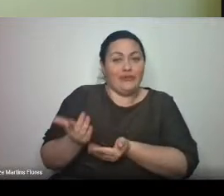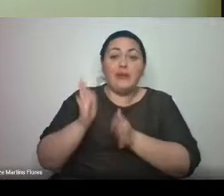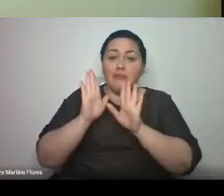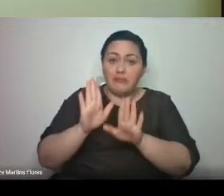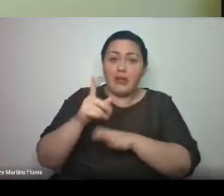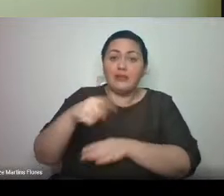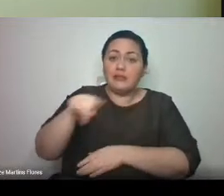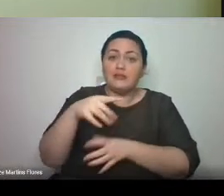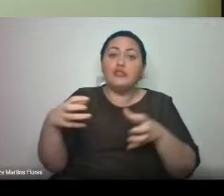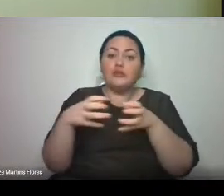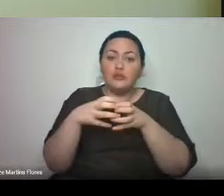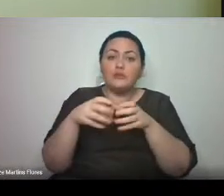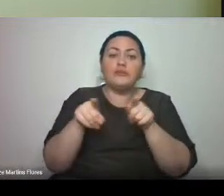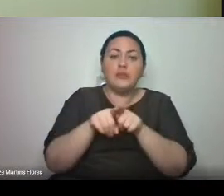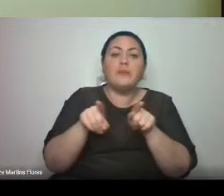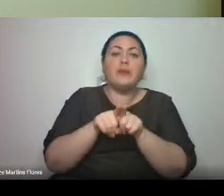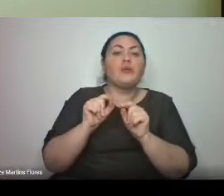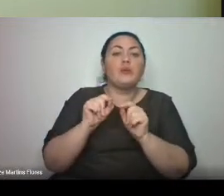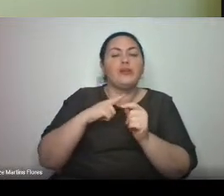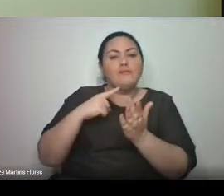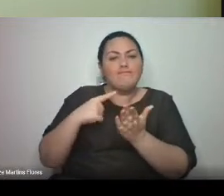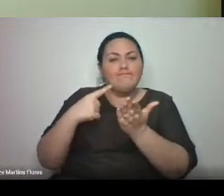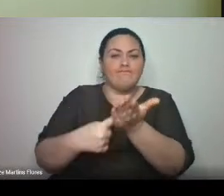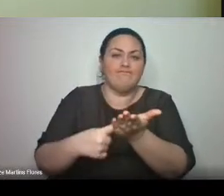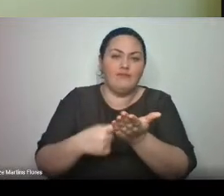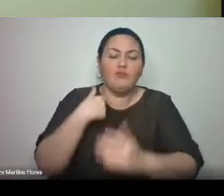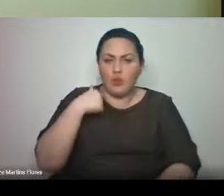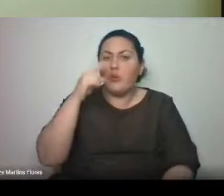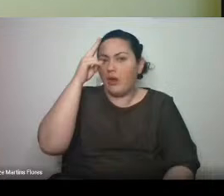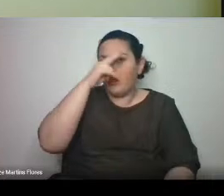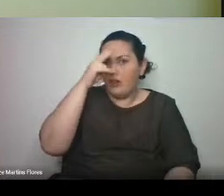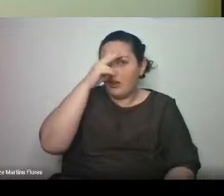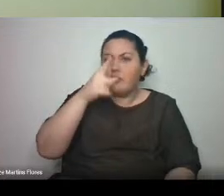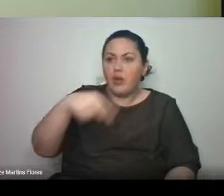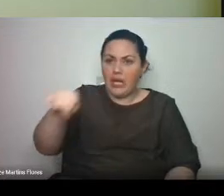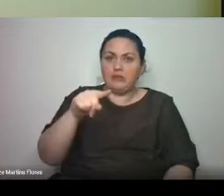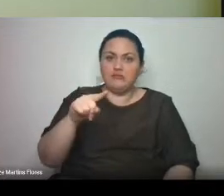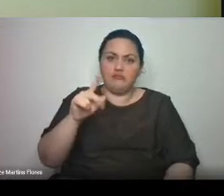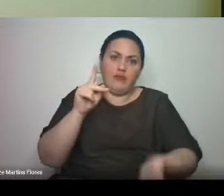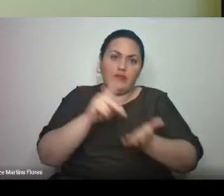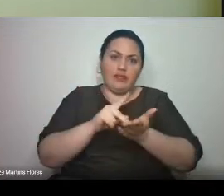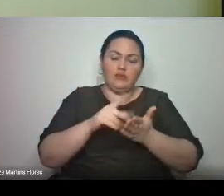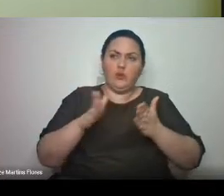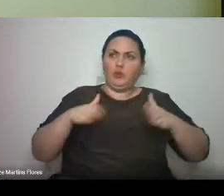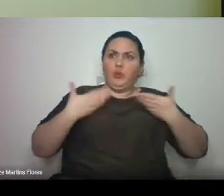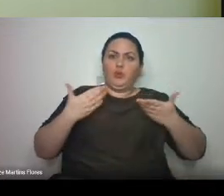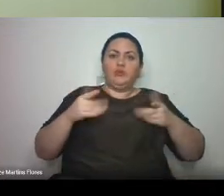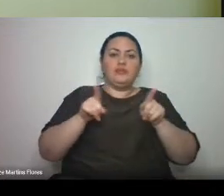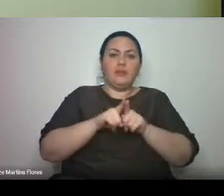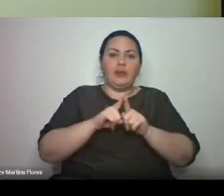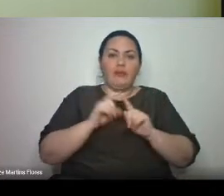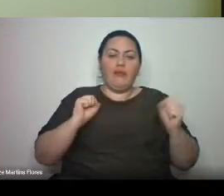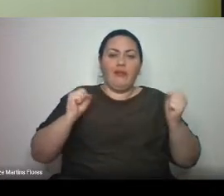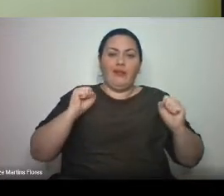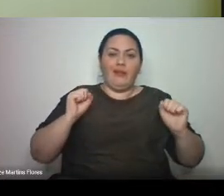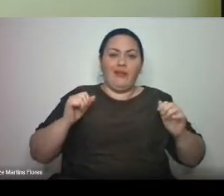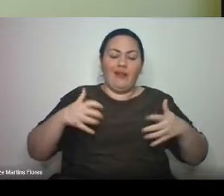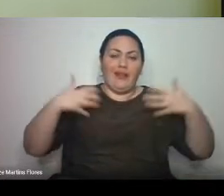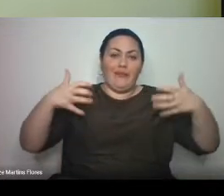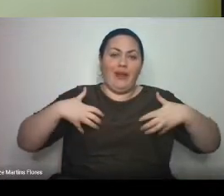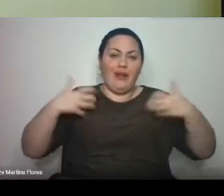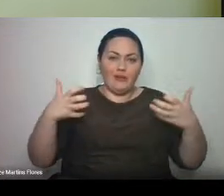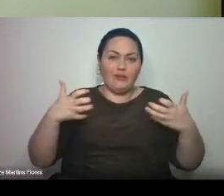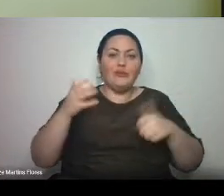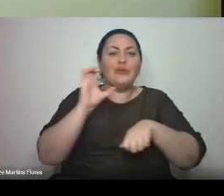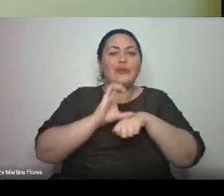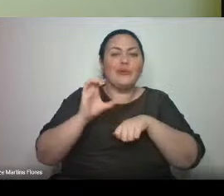comprometidos. O que faz também eu lembrar o quanto eles ficaram assustados e animados, talvez, depois, com o passar do tempo, com o curso